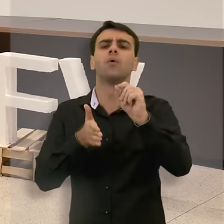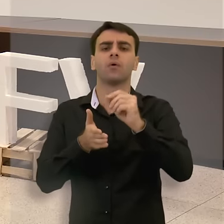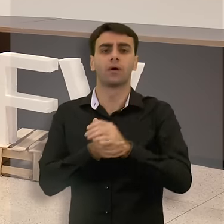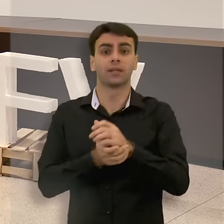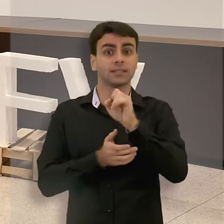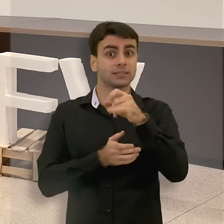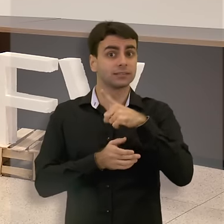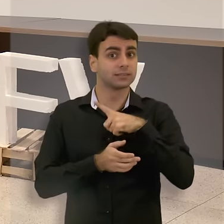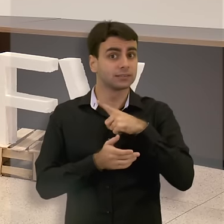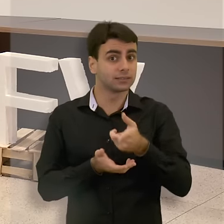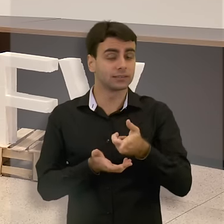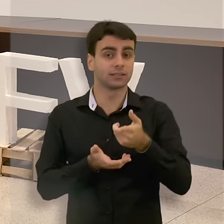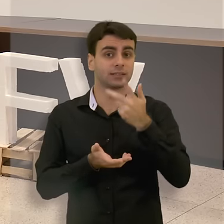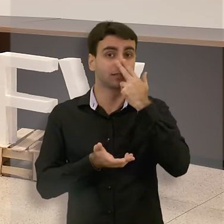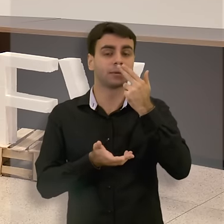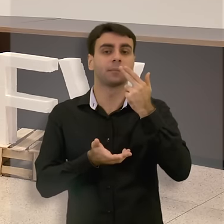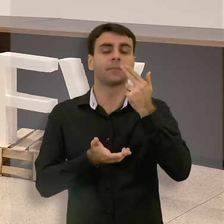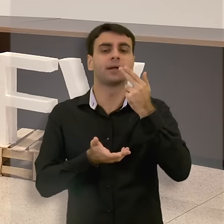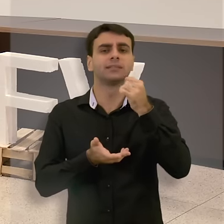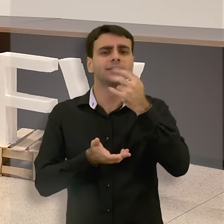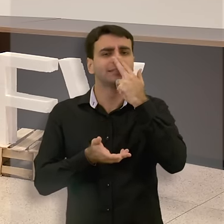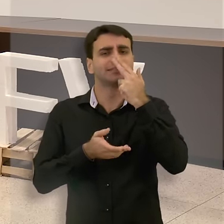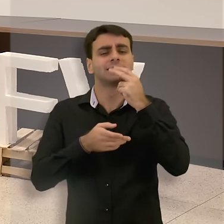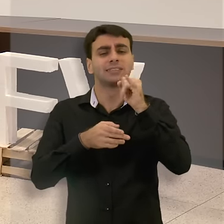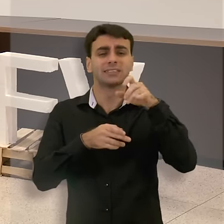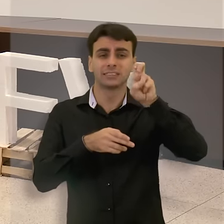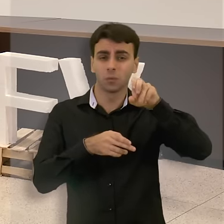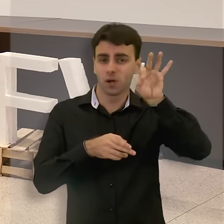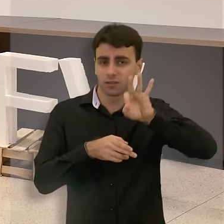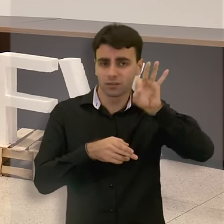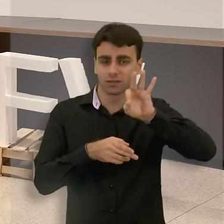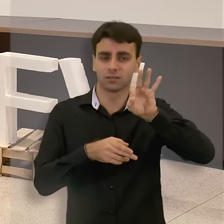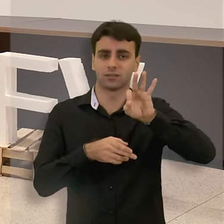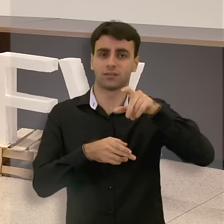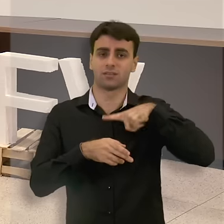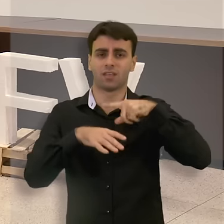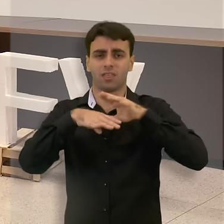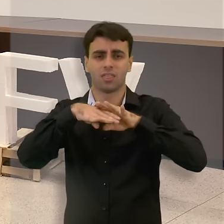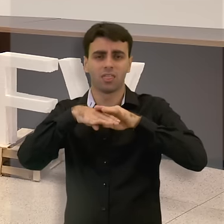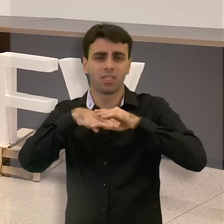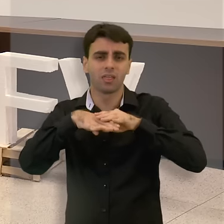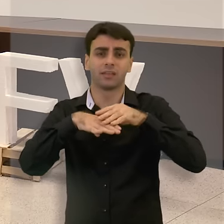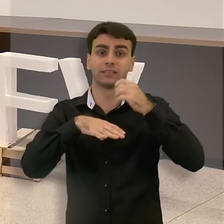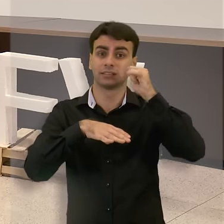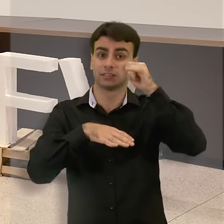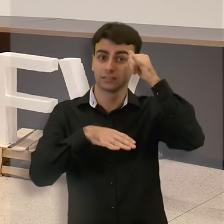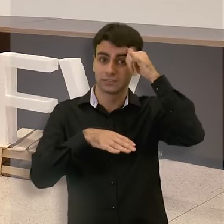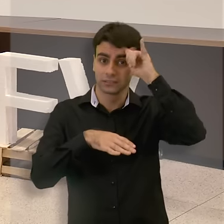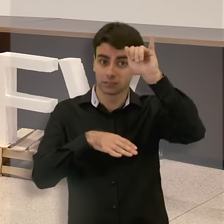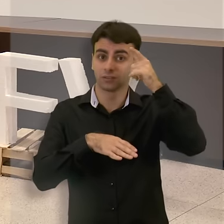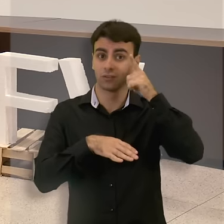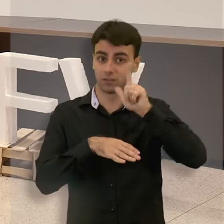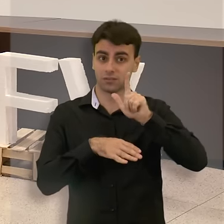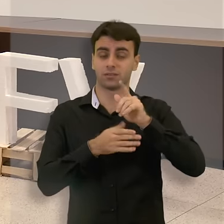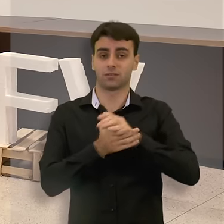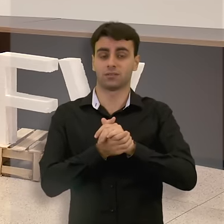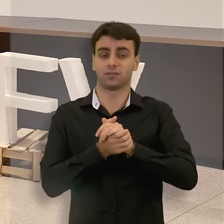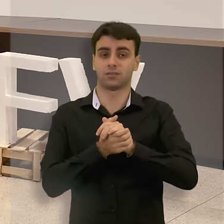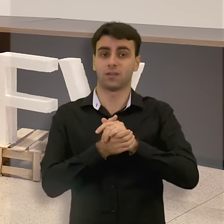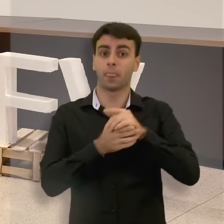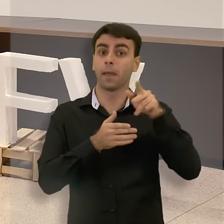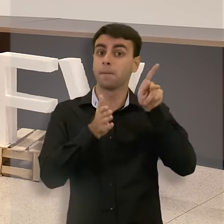se o adoecimento leva, se 50% do adoecimento evitável nesses lugares